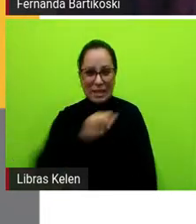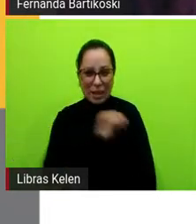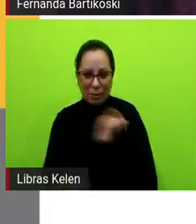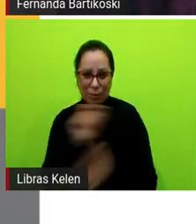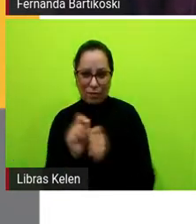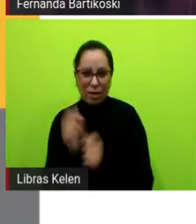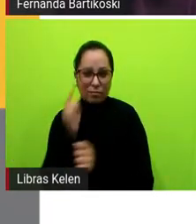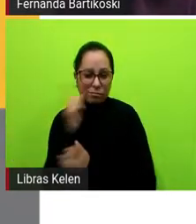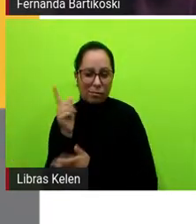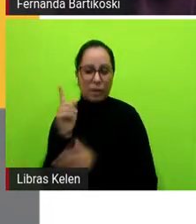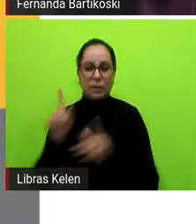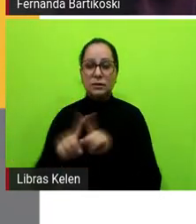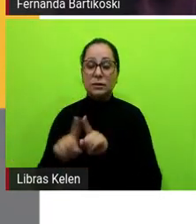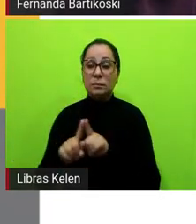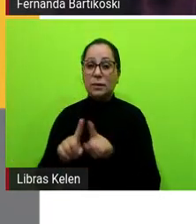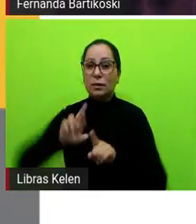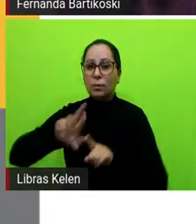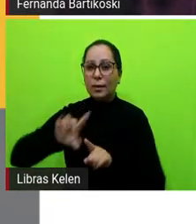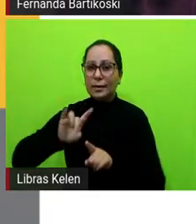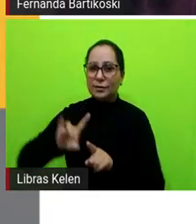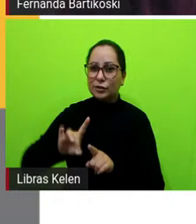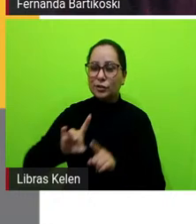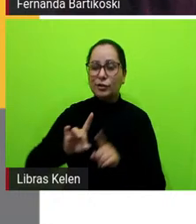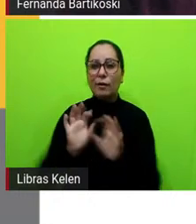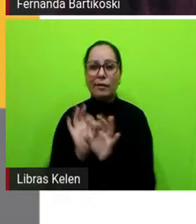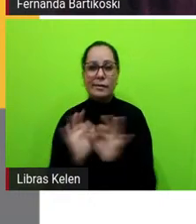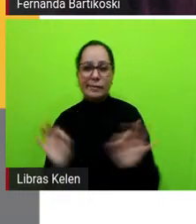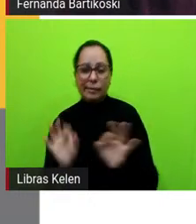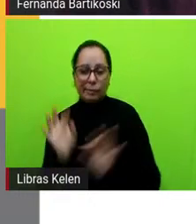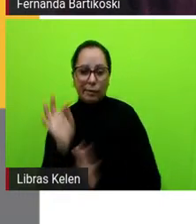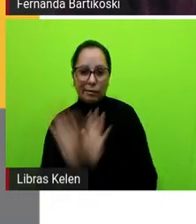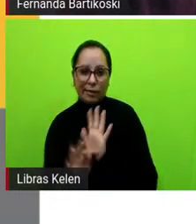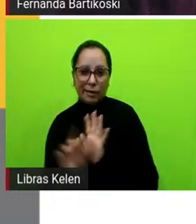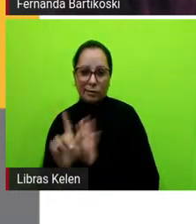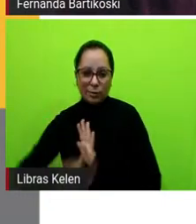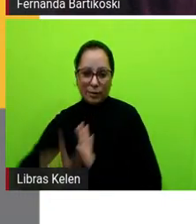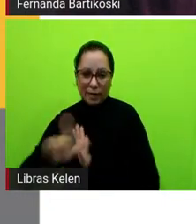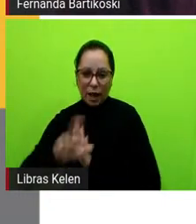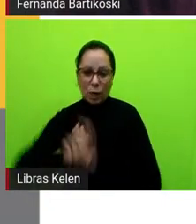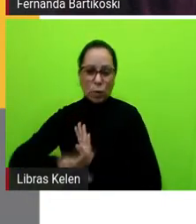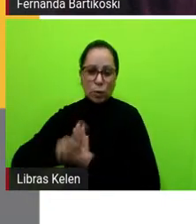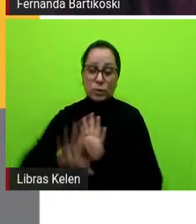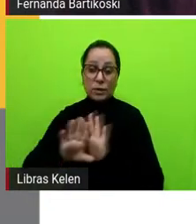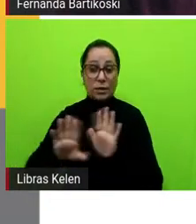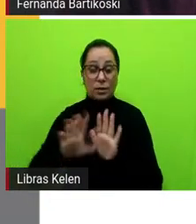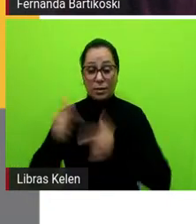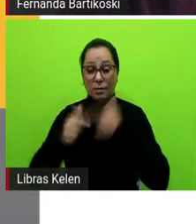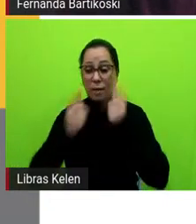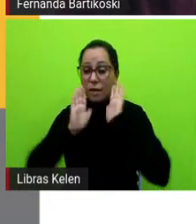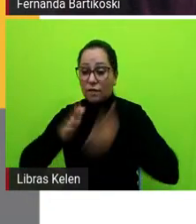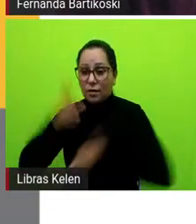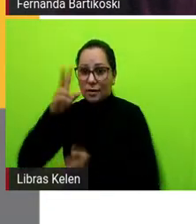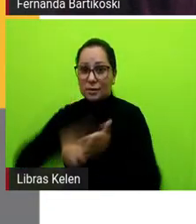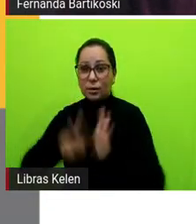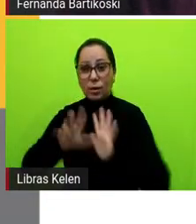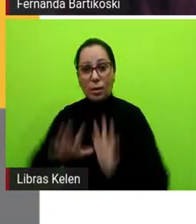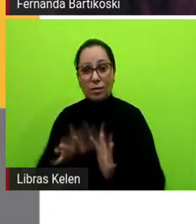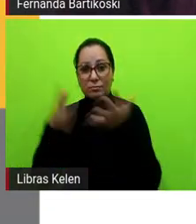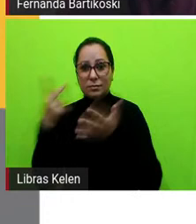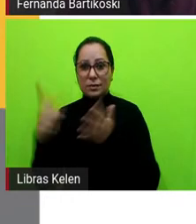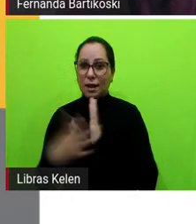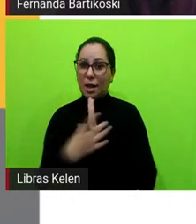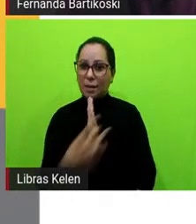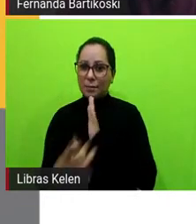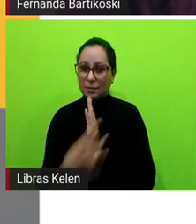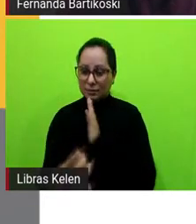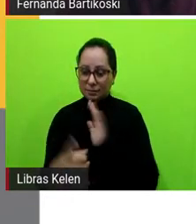uma função utilitarista do texto literário que a gente está defendendo, mas sim um trabalho com a leitura que fomente essas habilidades, né?